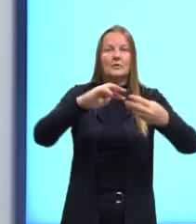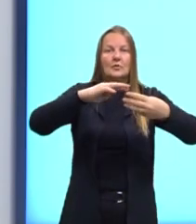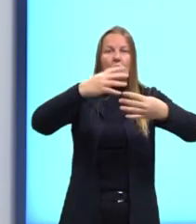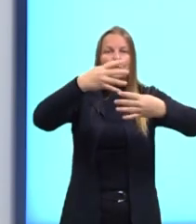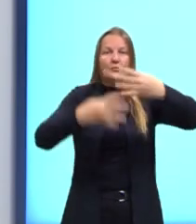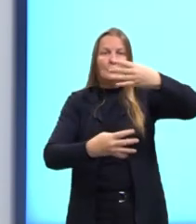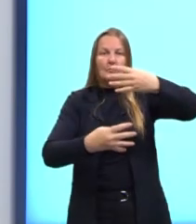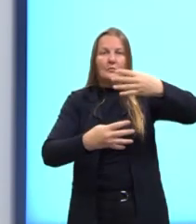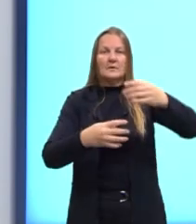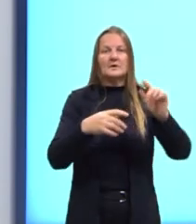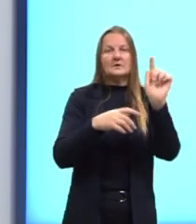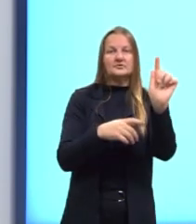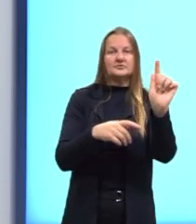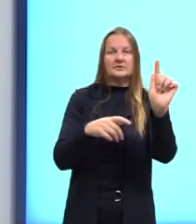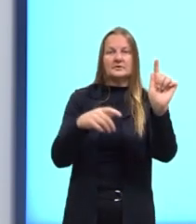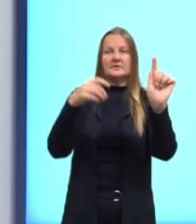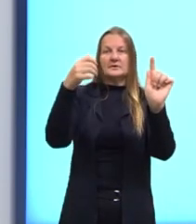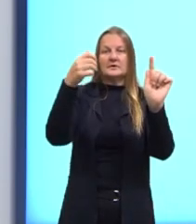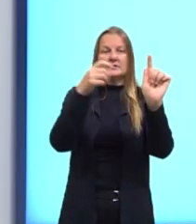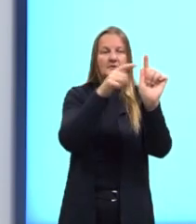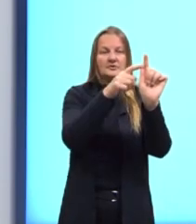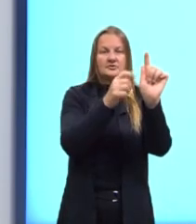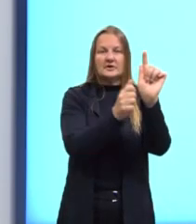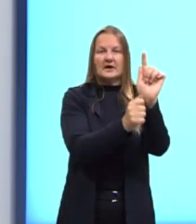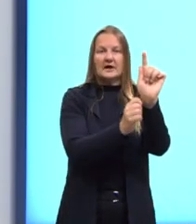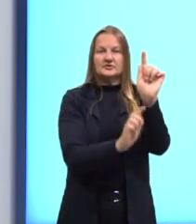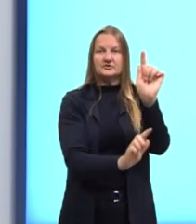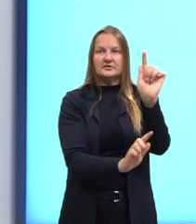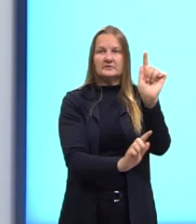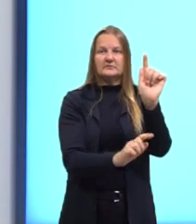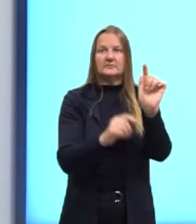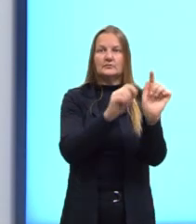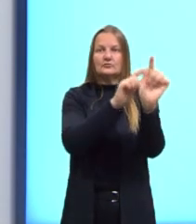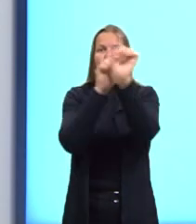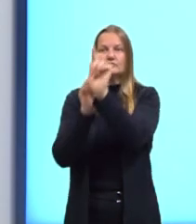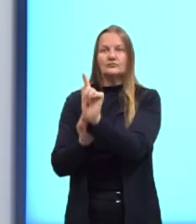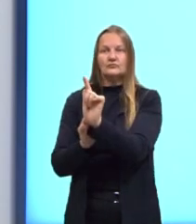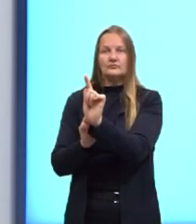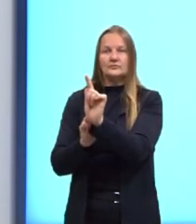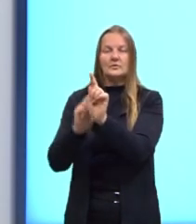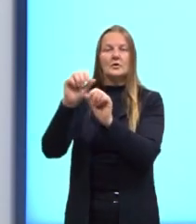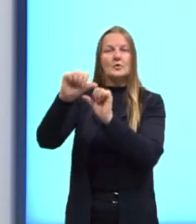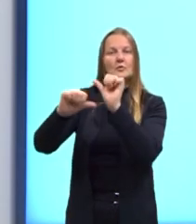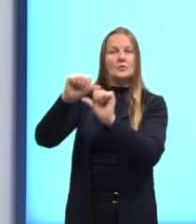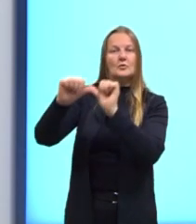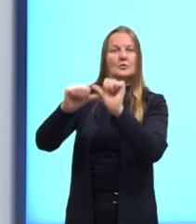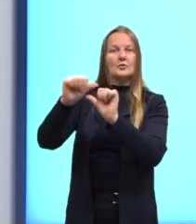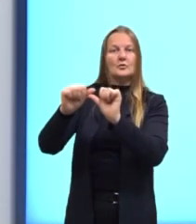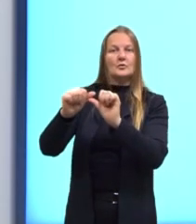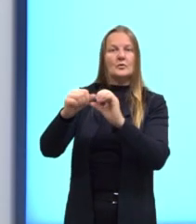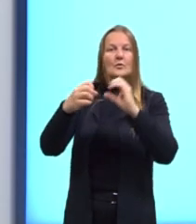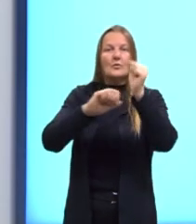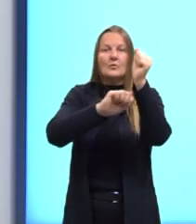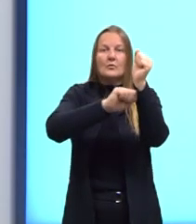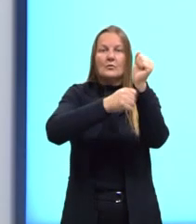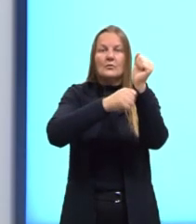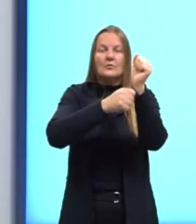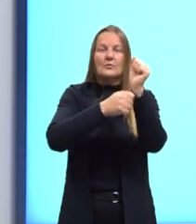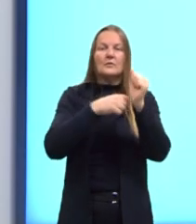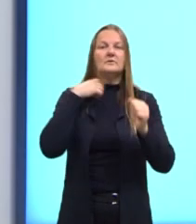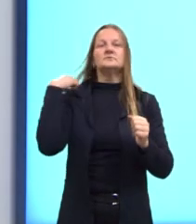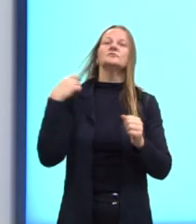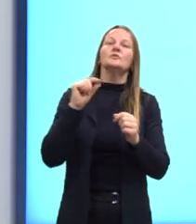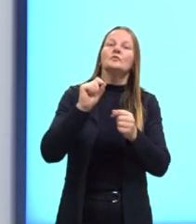ao invés de G, A-G, G-U-G. E o que esse código vai ser traduzido em, ao